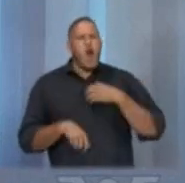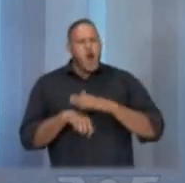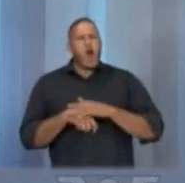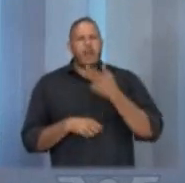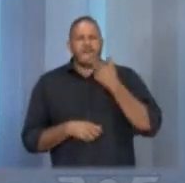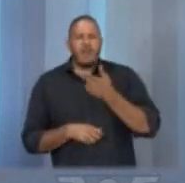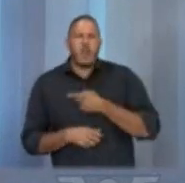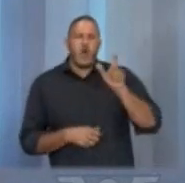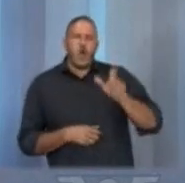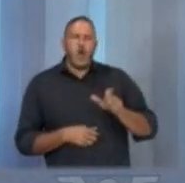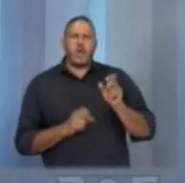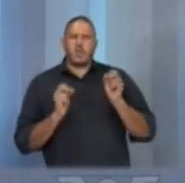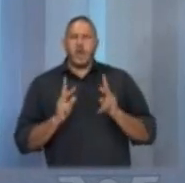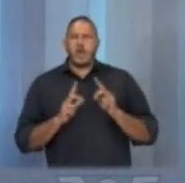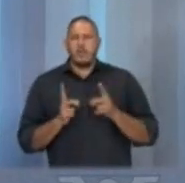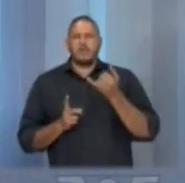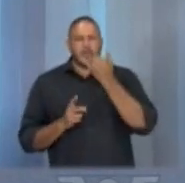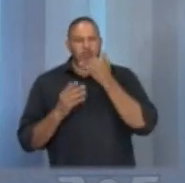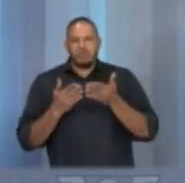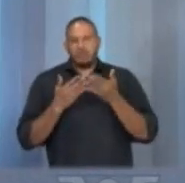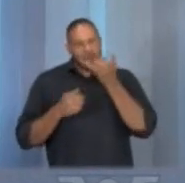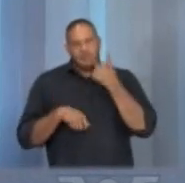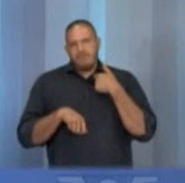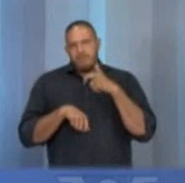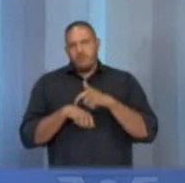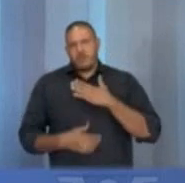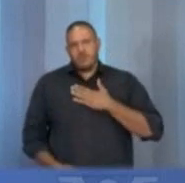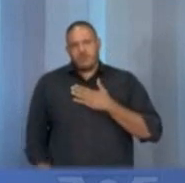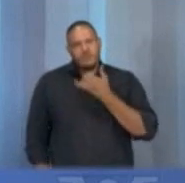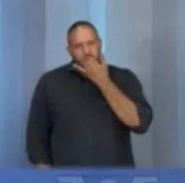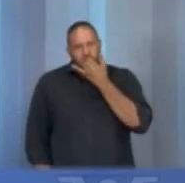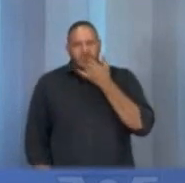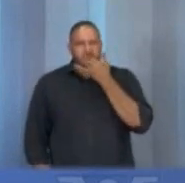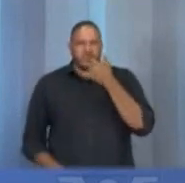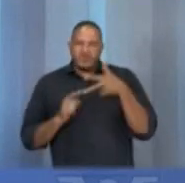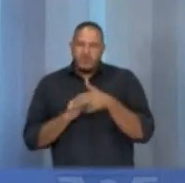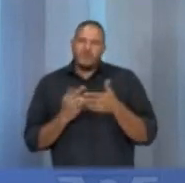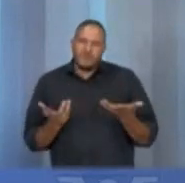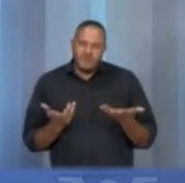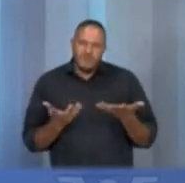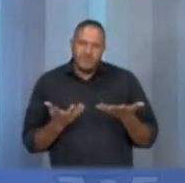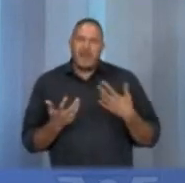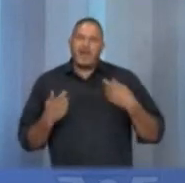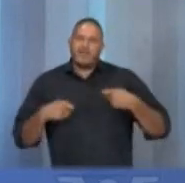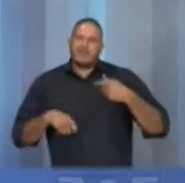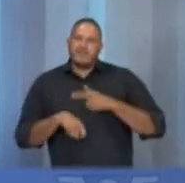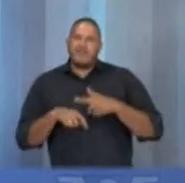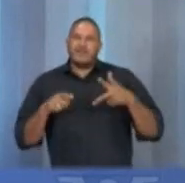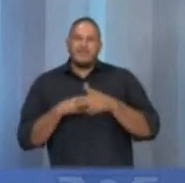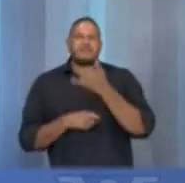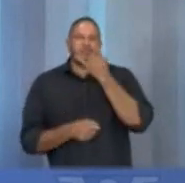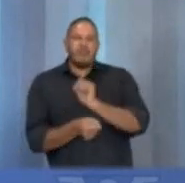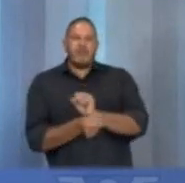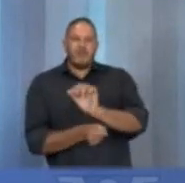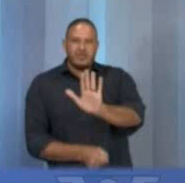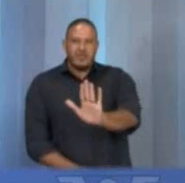fala do Tony. Mas, candidato, por favor, vamos desatelar os temas. Meu tempo. O senhor acabou de me interromper no meu tempo. Preciso de mais tempo A gente fizer o tempo agora para o senhor. Por